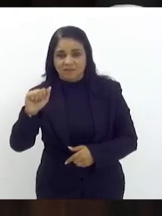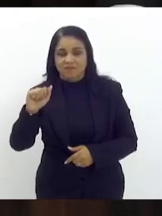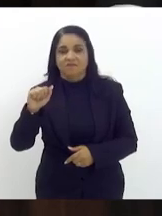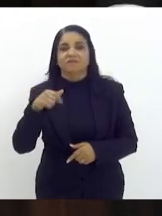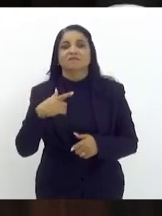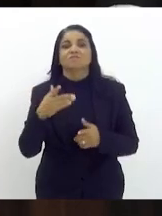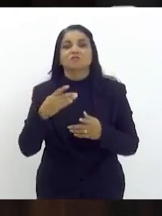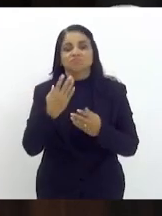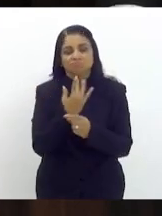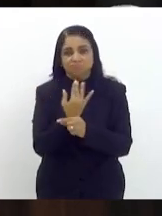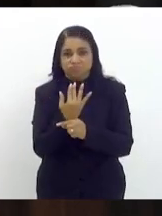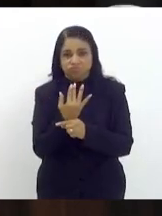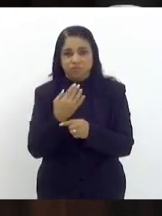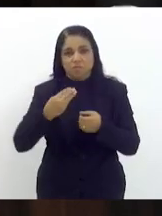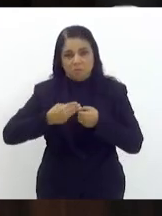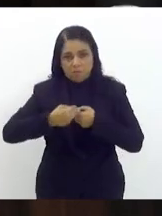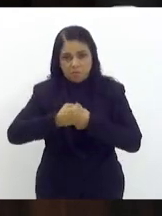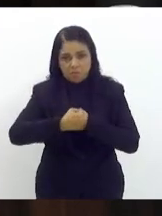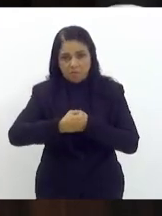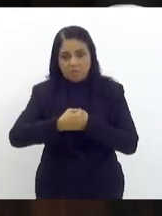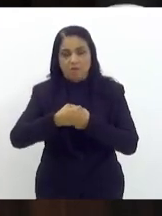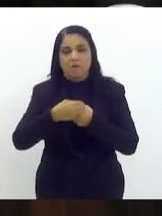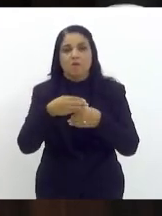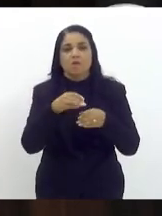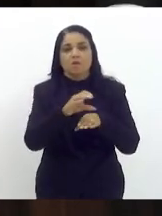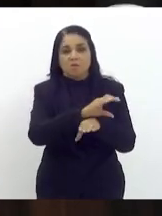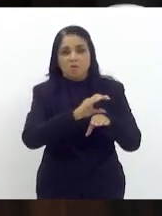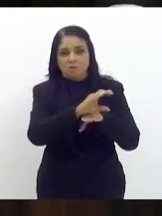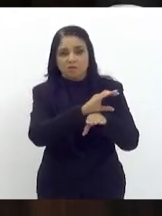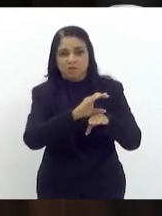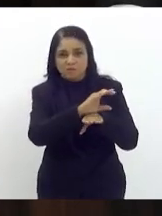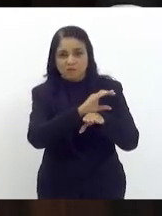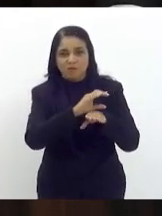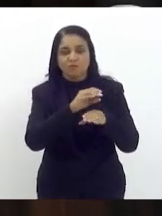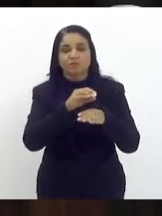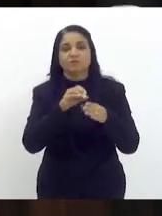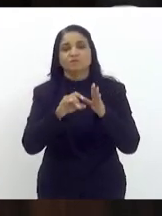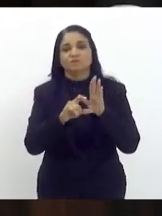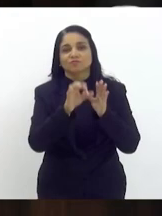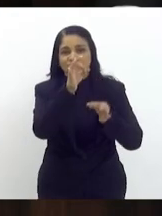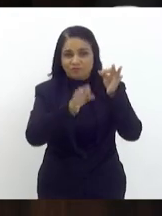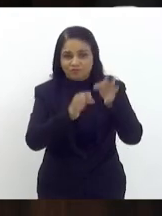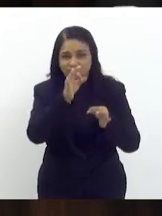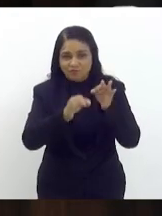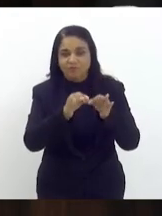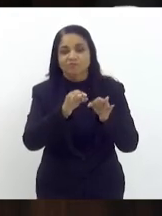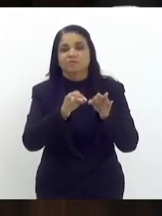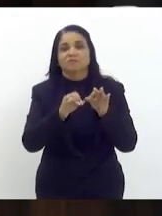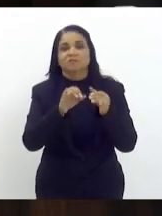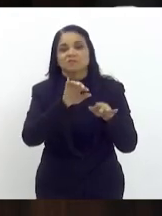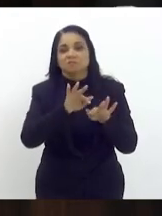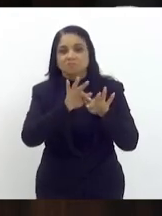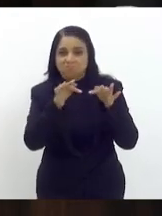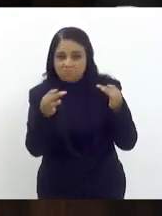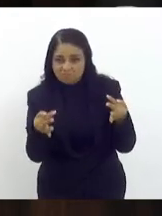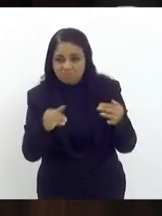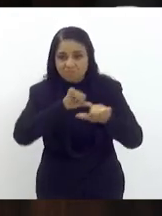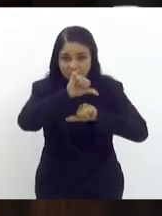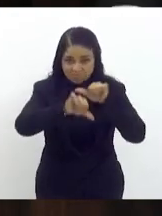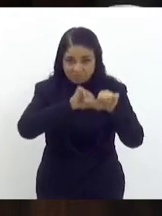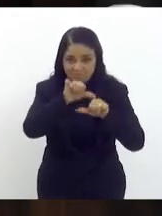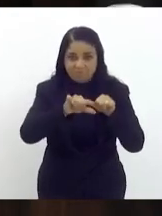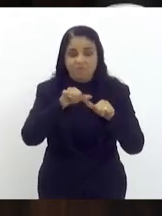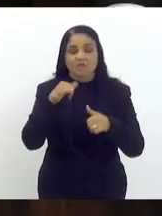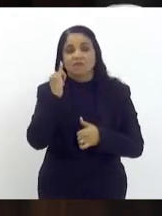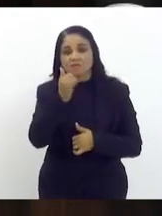Duque de Caxia. Aparecer das comissões de indicação legislativa pela transformação em indicação simples. Relator, deputado